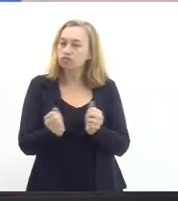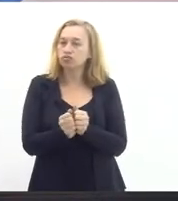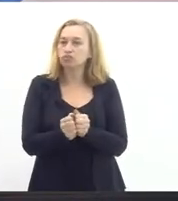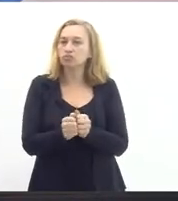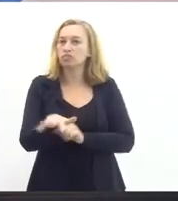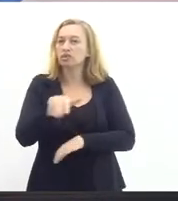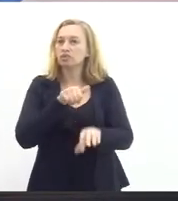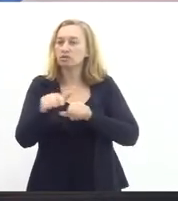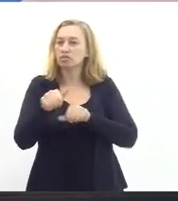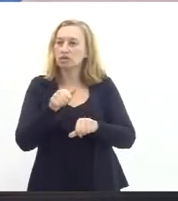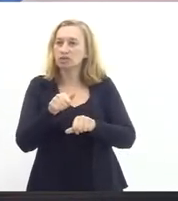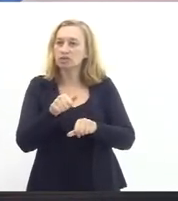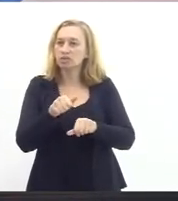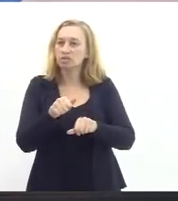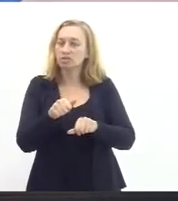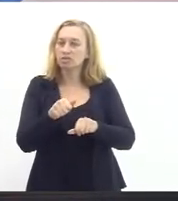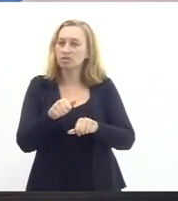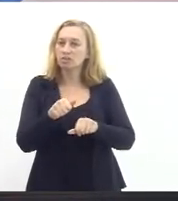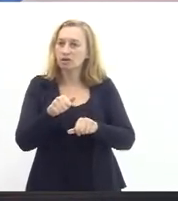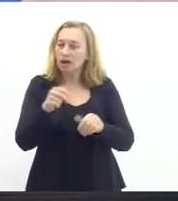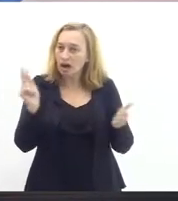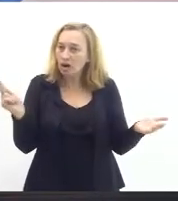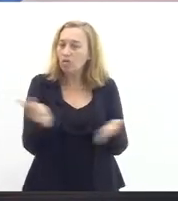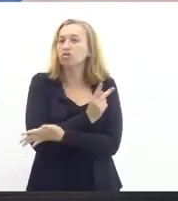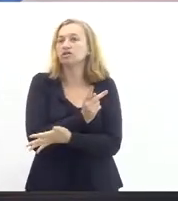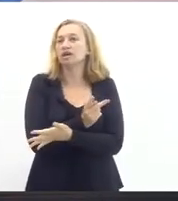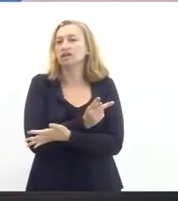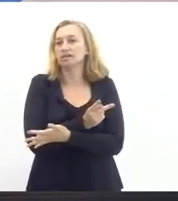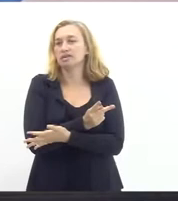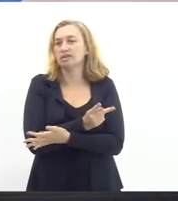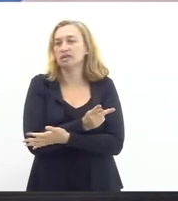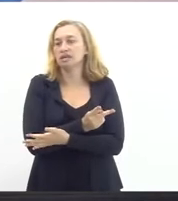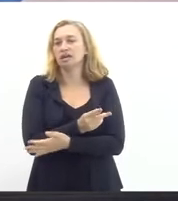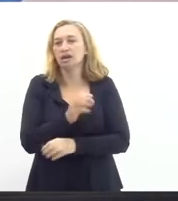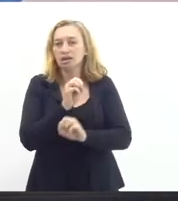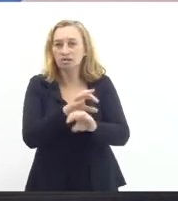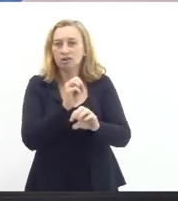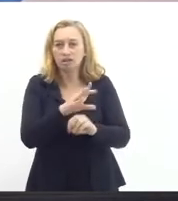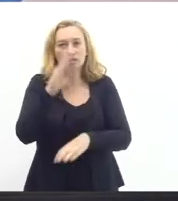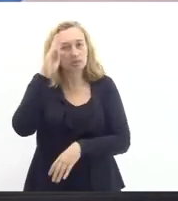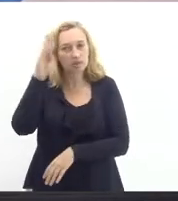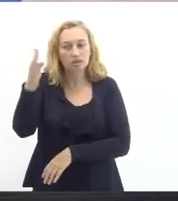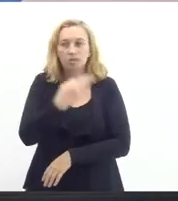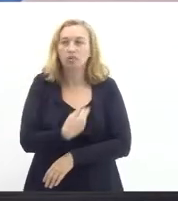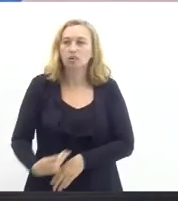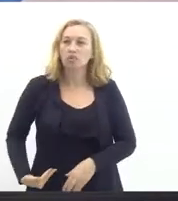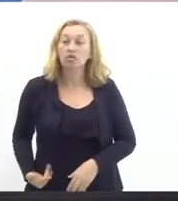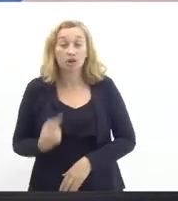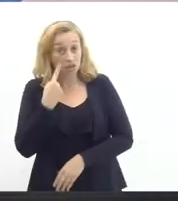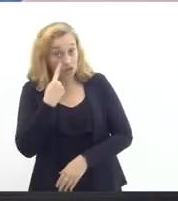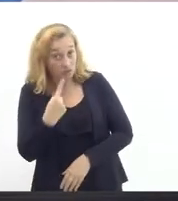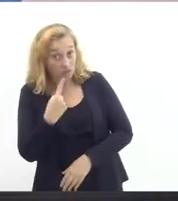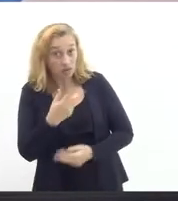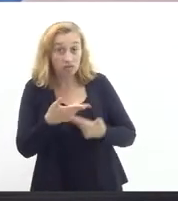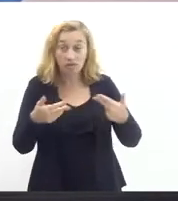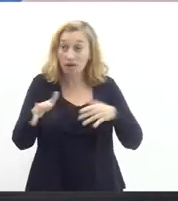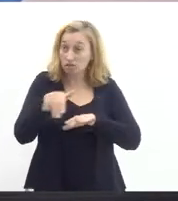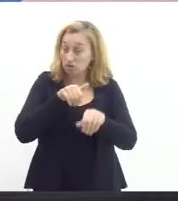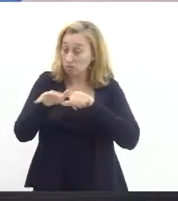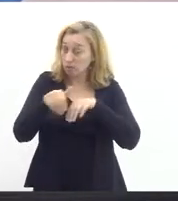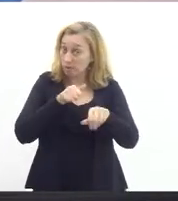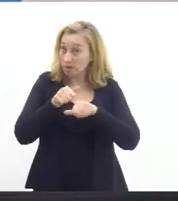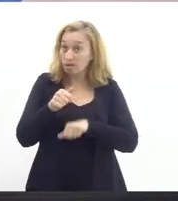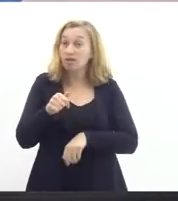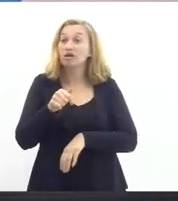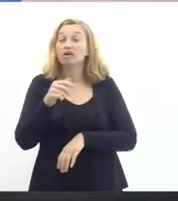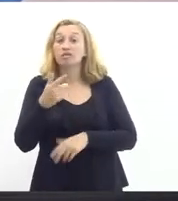convocações saiam do papel para que a educação também seja colocada como uma prioridade na pauta do governo porque a gente está vendo várias convocações a gente